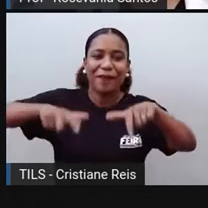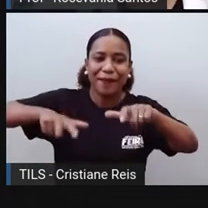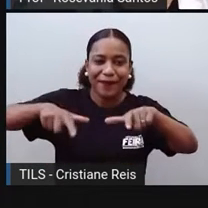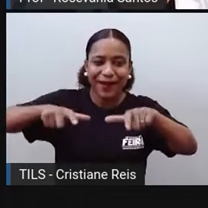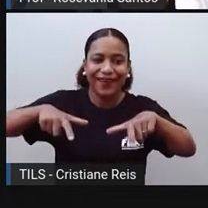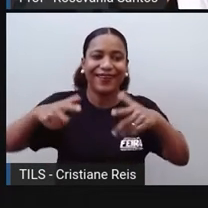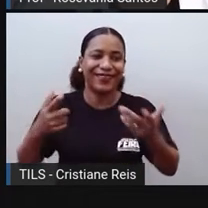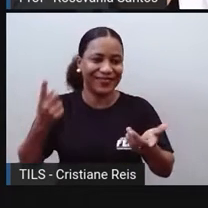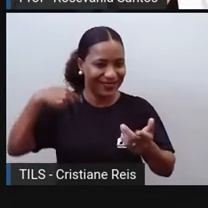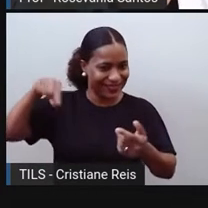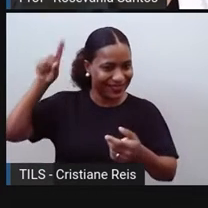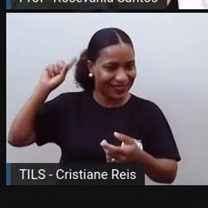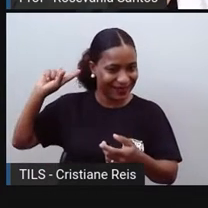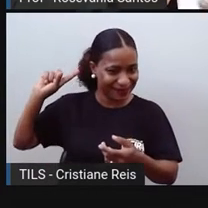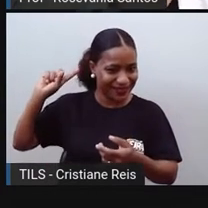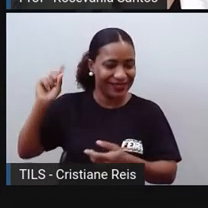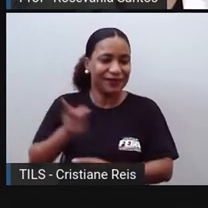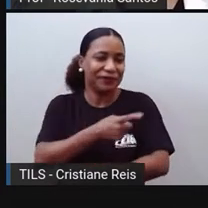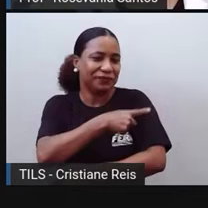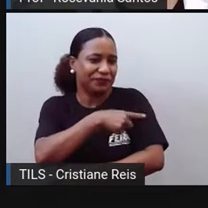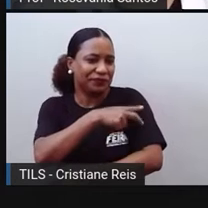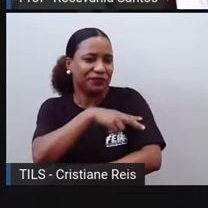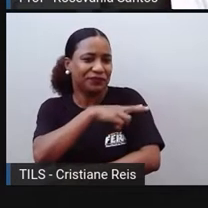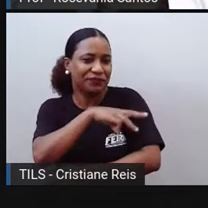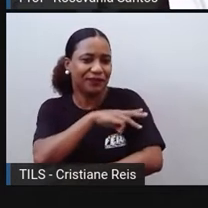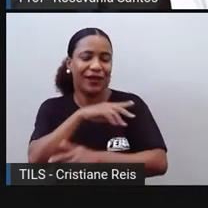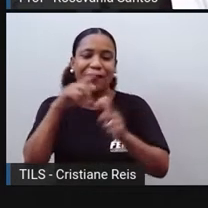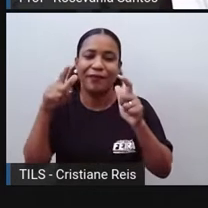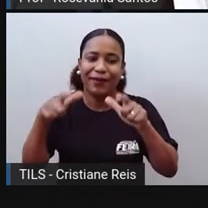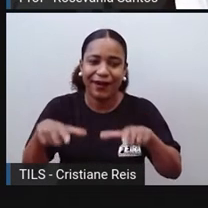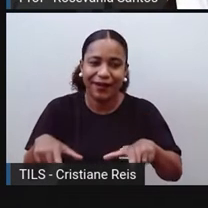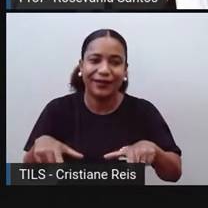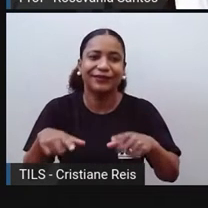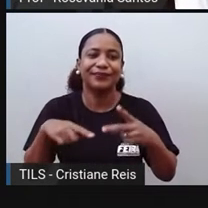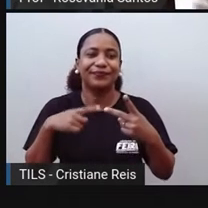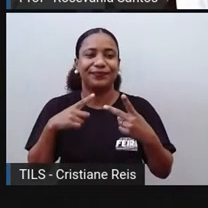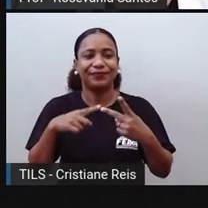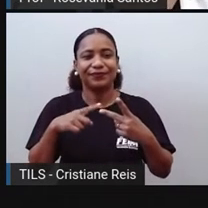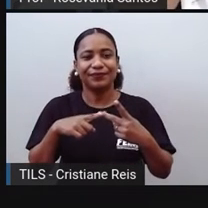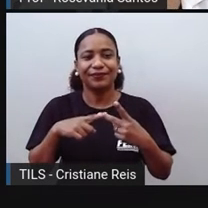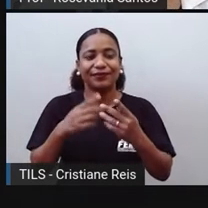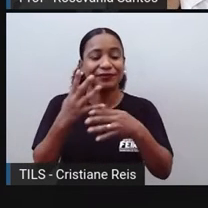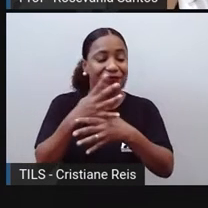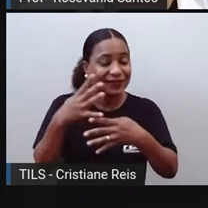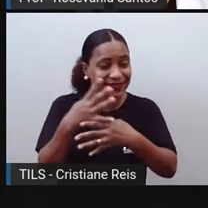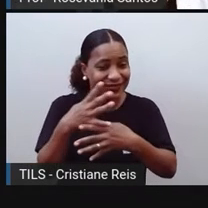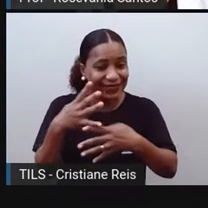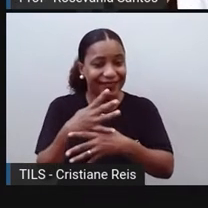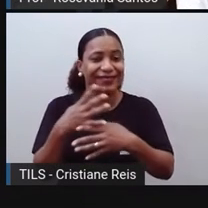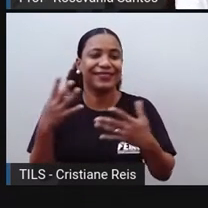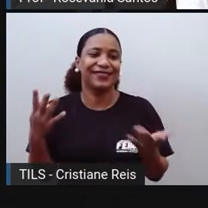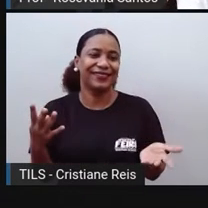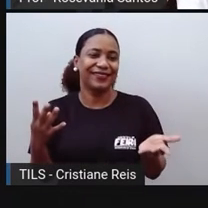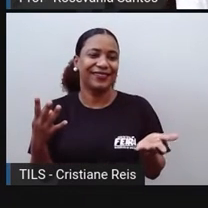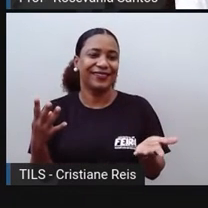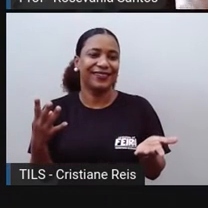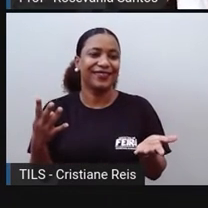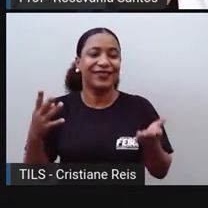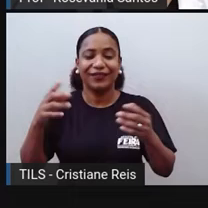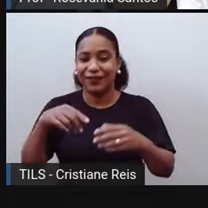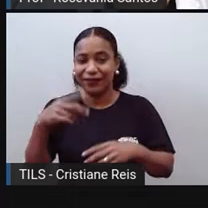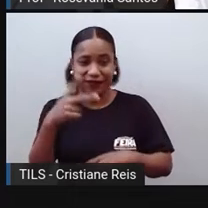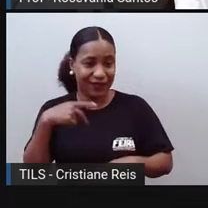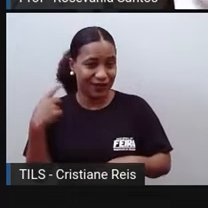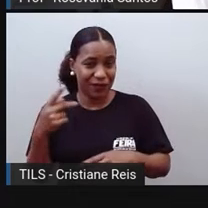ensino fundamental, né? Vocês estudam os habitantes do bairro, depois vocês estudam os habitantes da cidade, aí vem os habitantes do